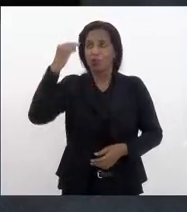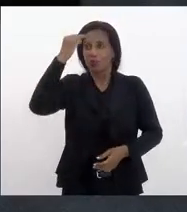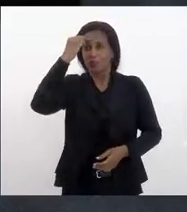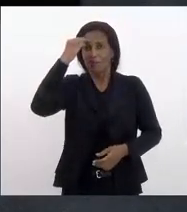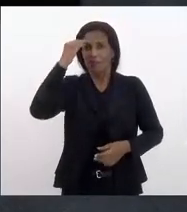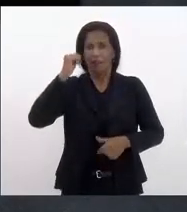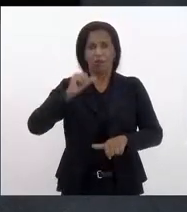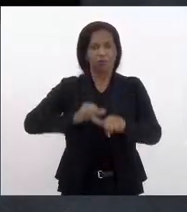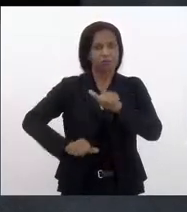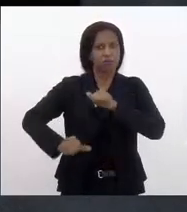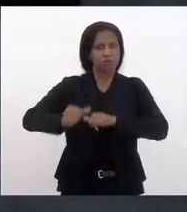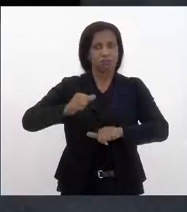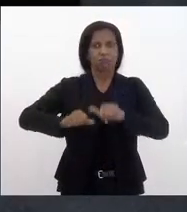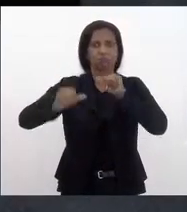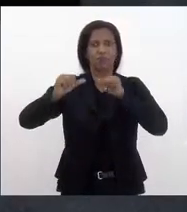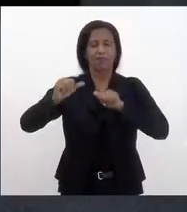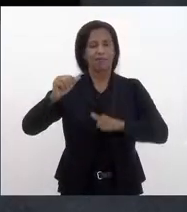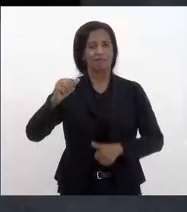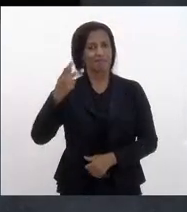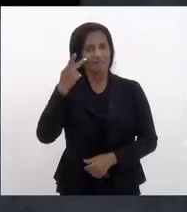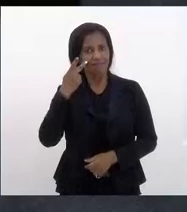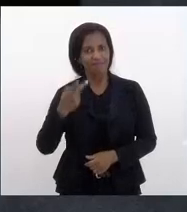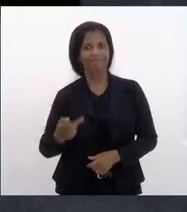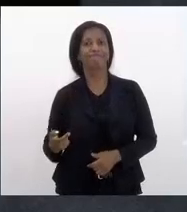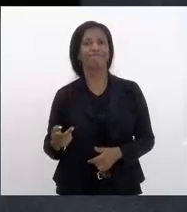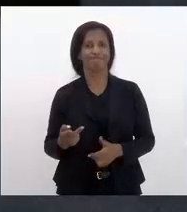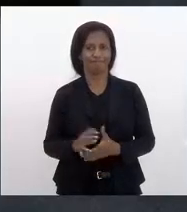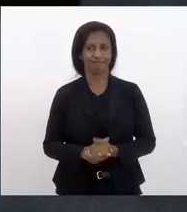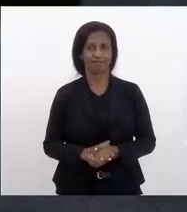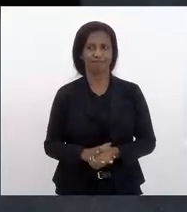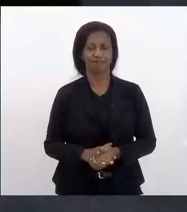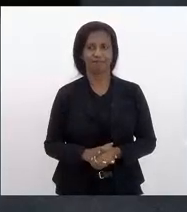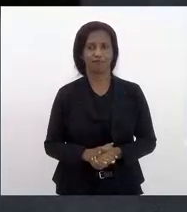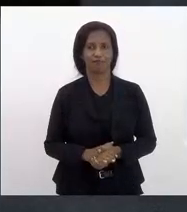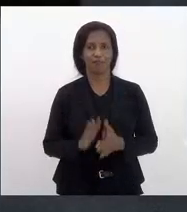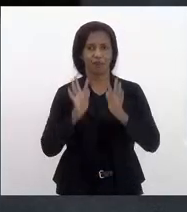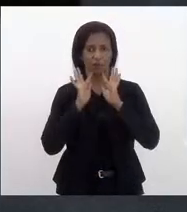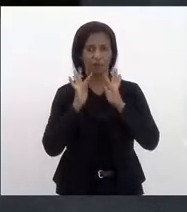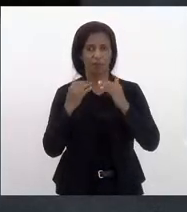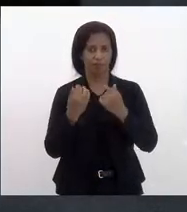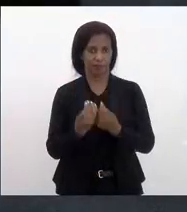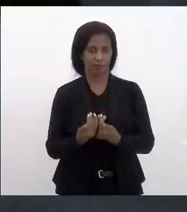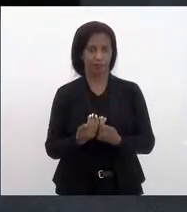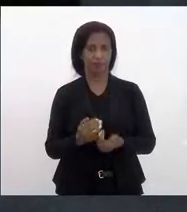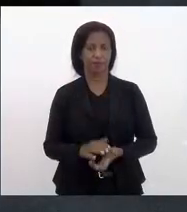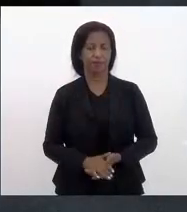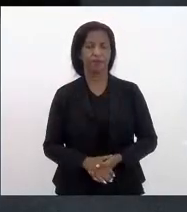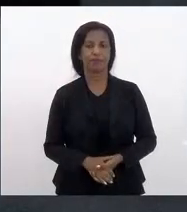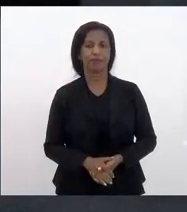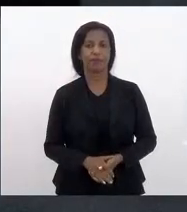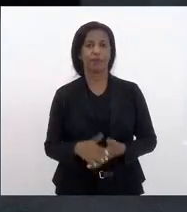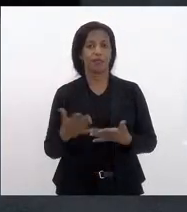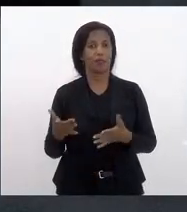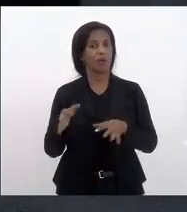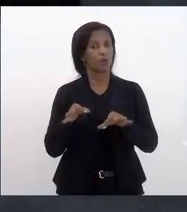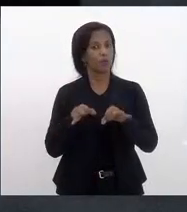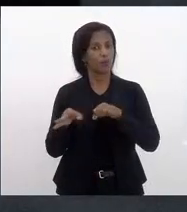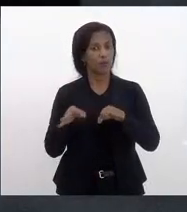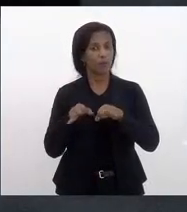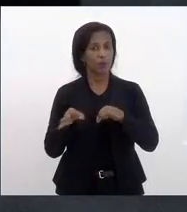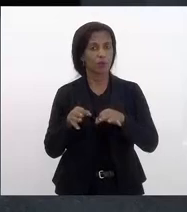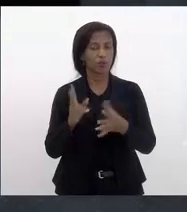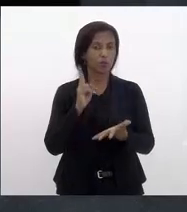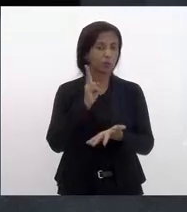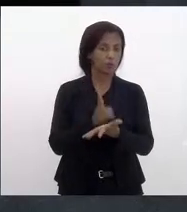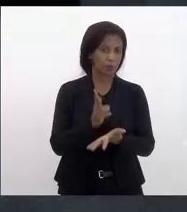pela visita da sua família. Então, é um projeto que, ao